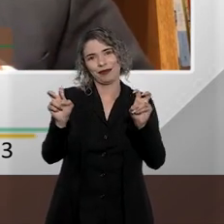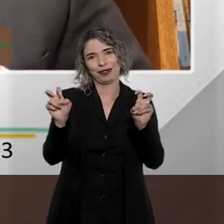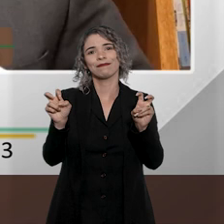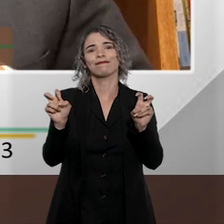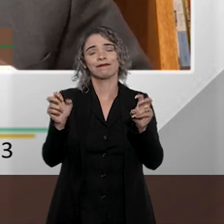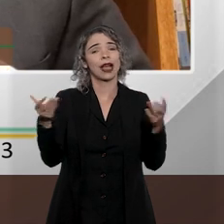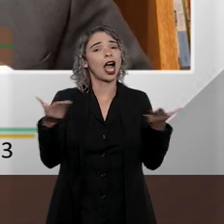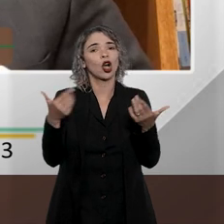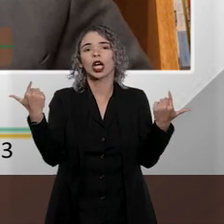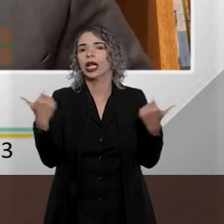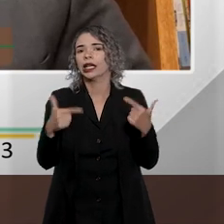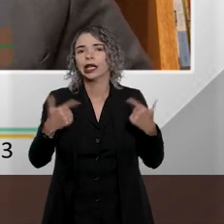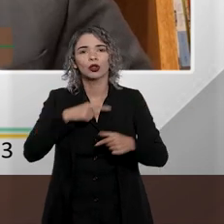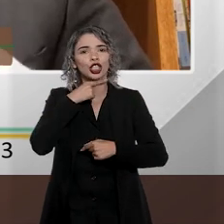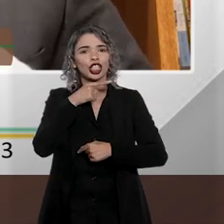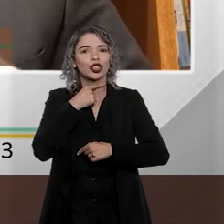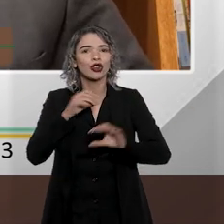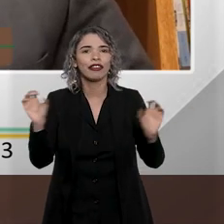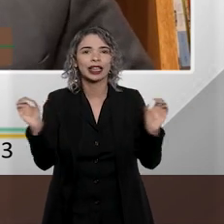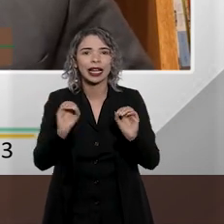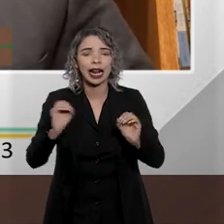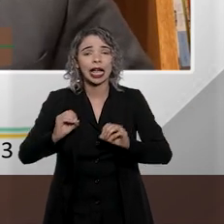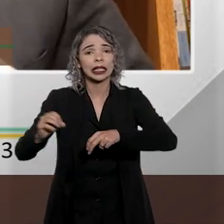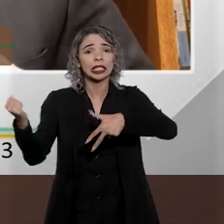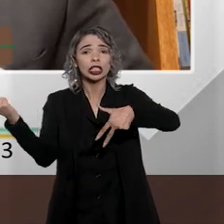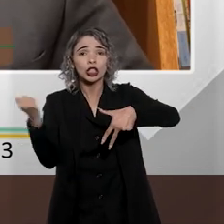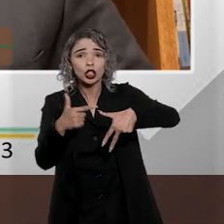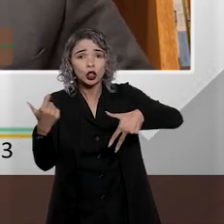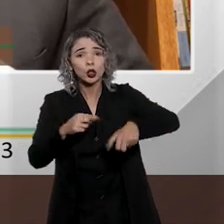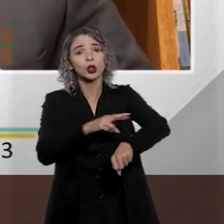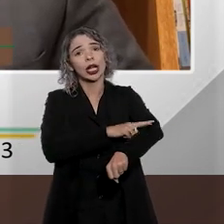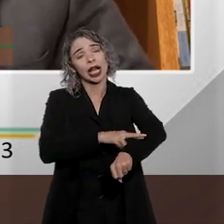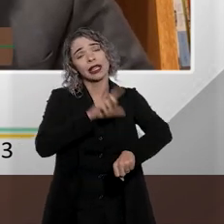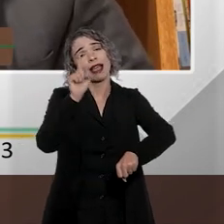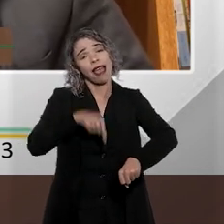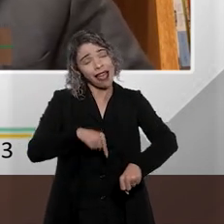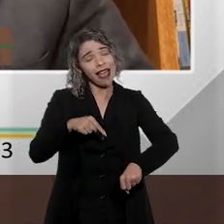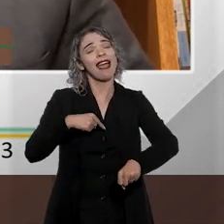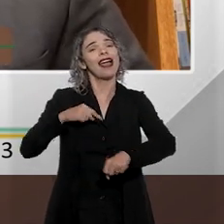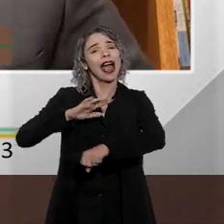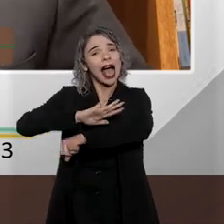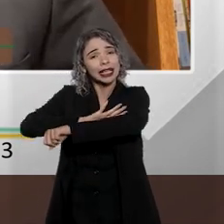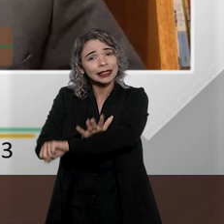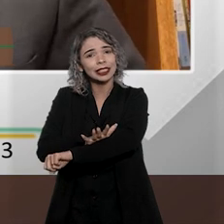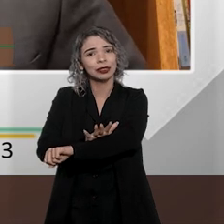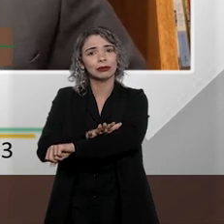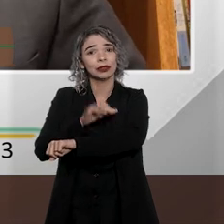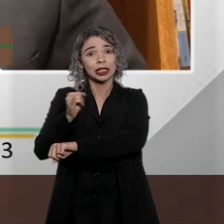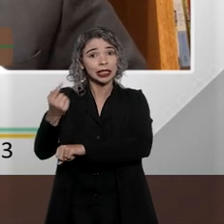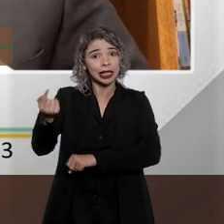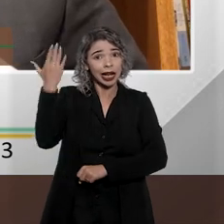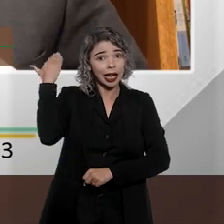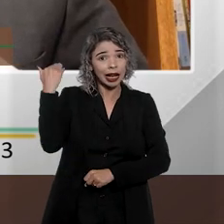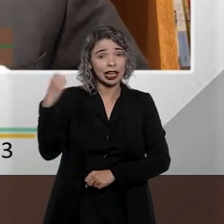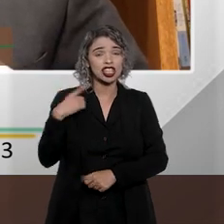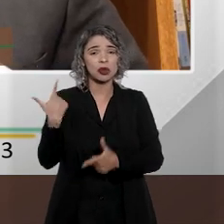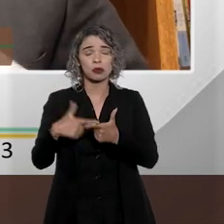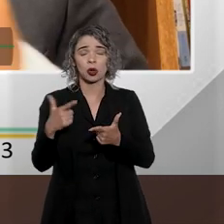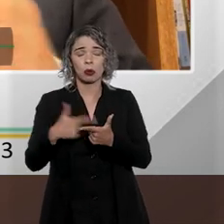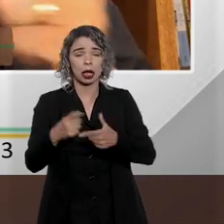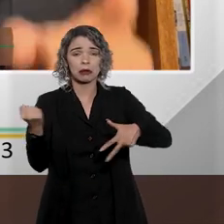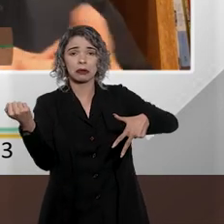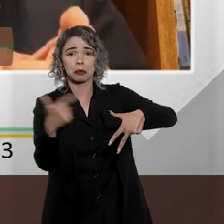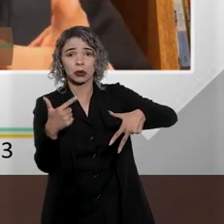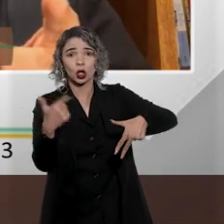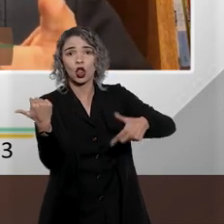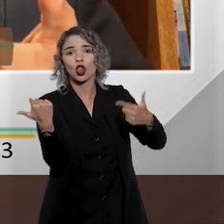Agora não há mais a menor dúvida de que injúria racial é espécie do gênero racismo. Se antes o problema era porque a injúria